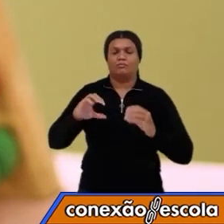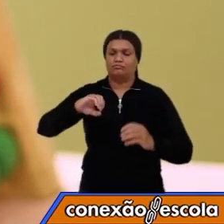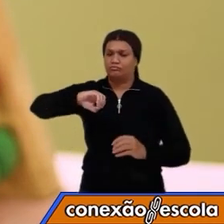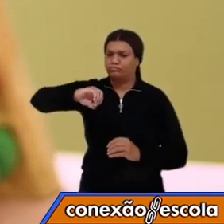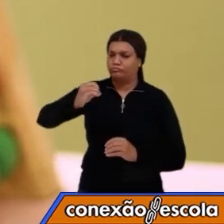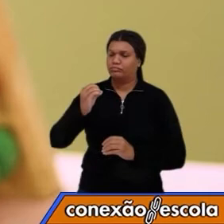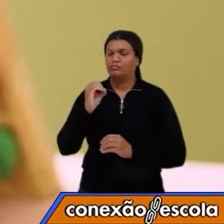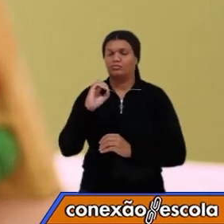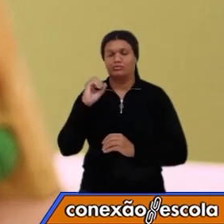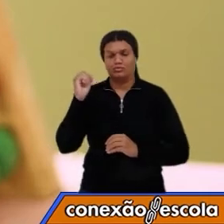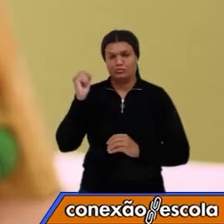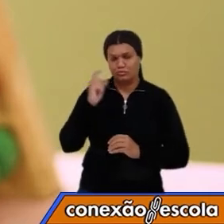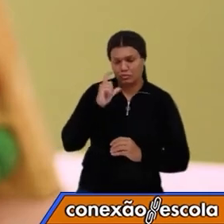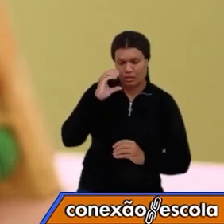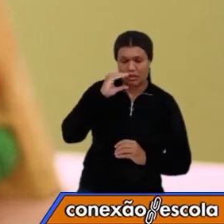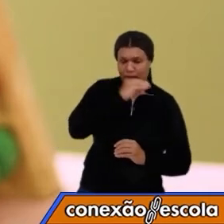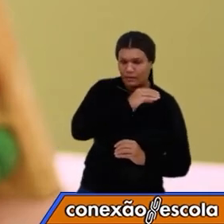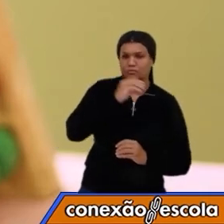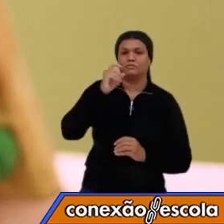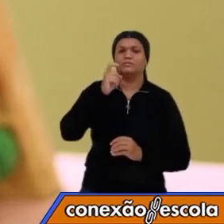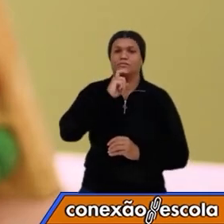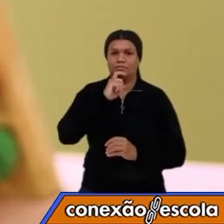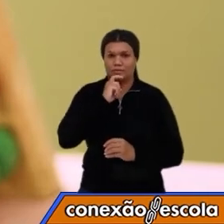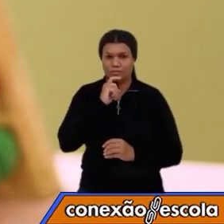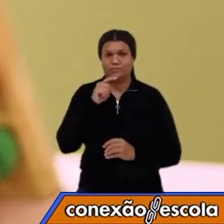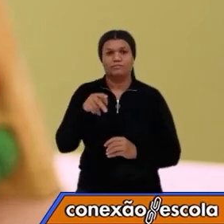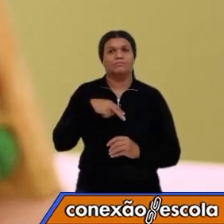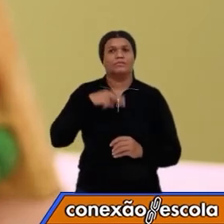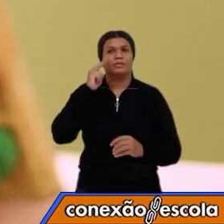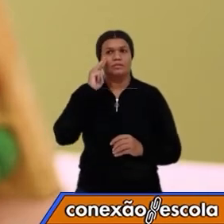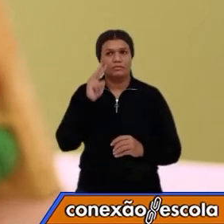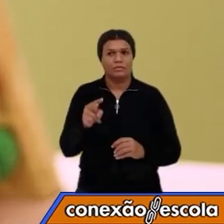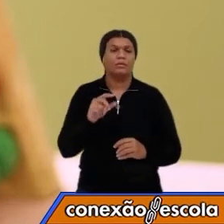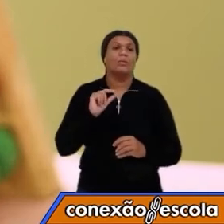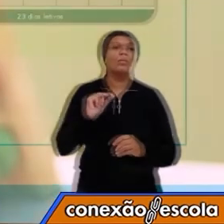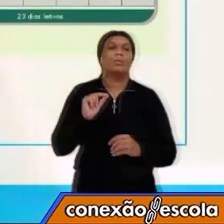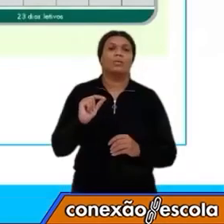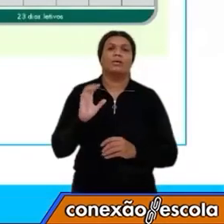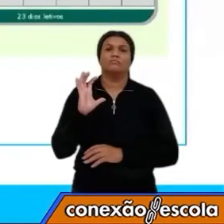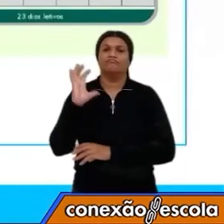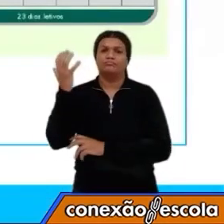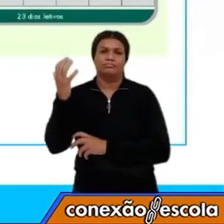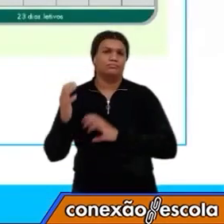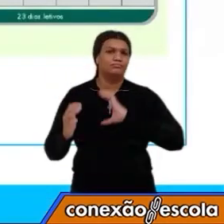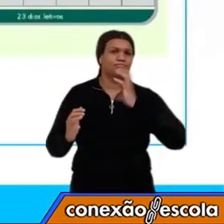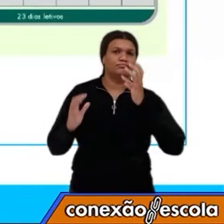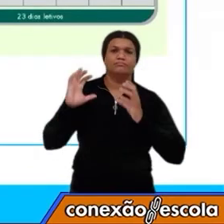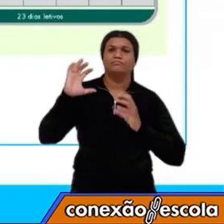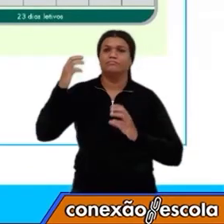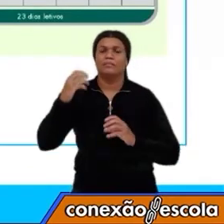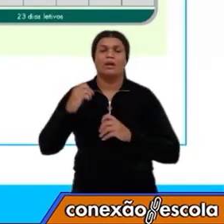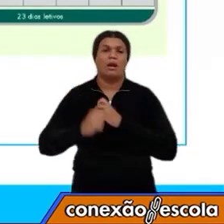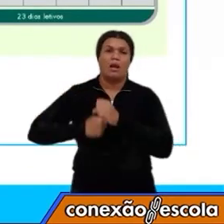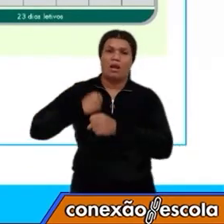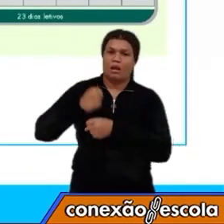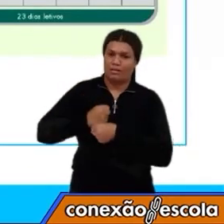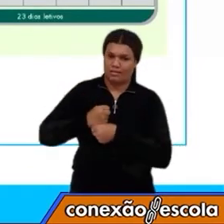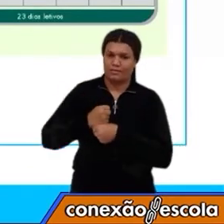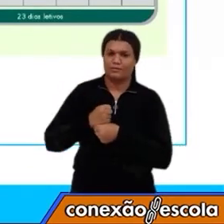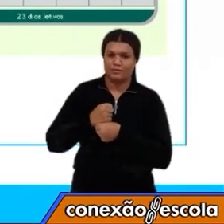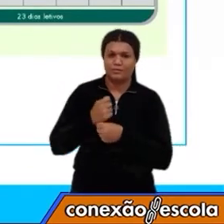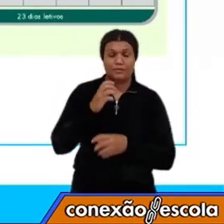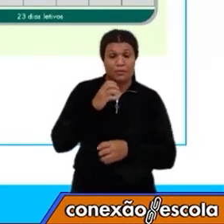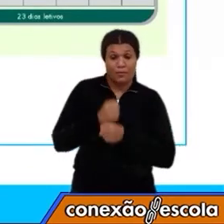as estações do ano, nós veremos os anos se completando e sendo contados por